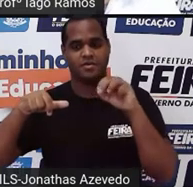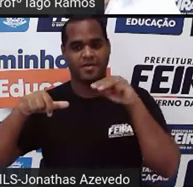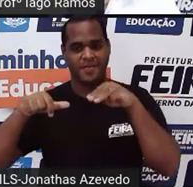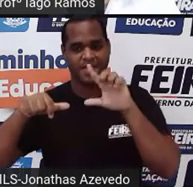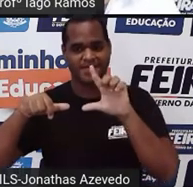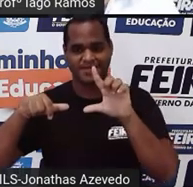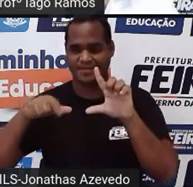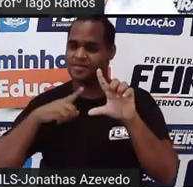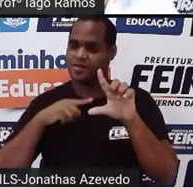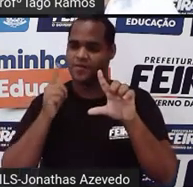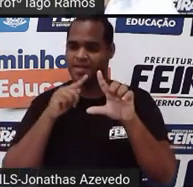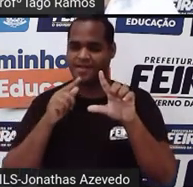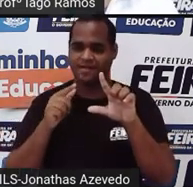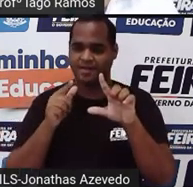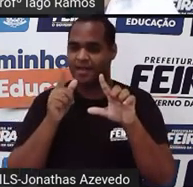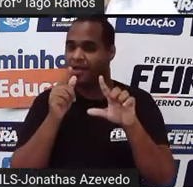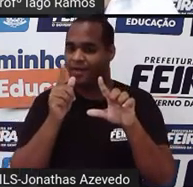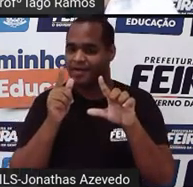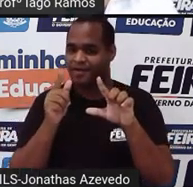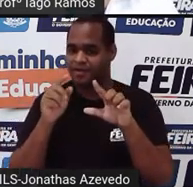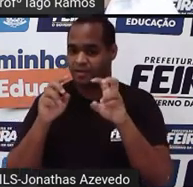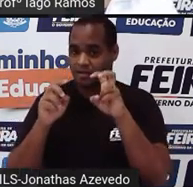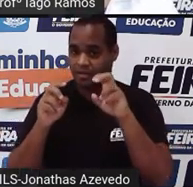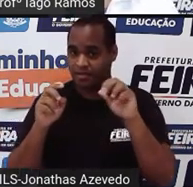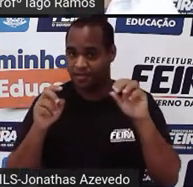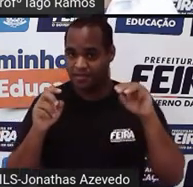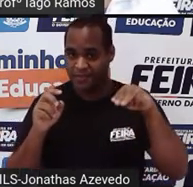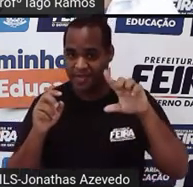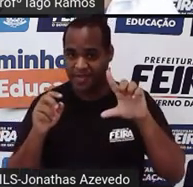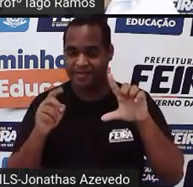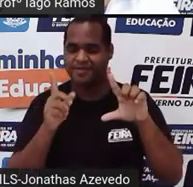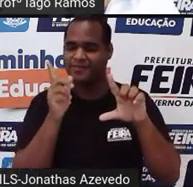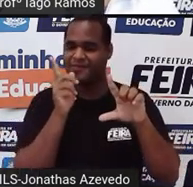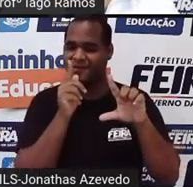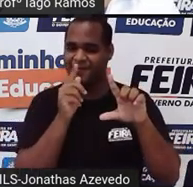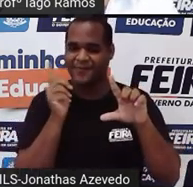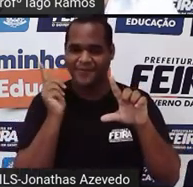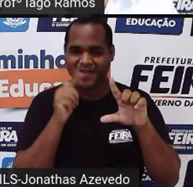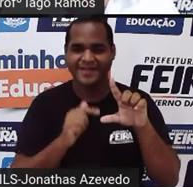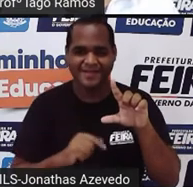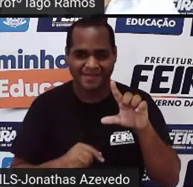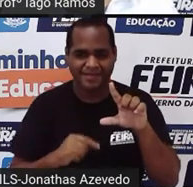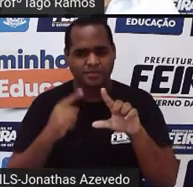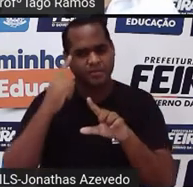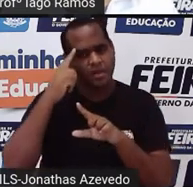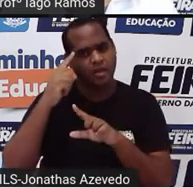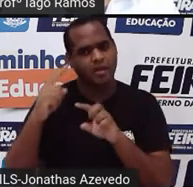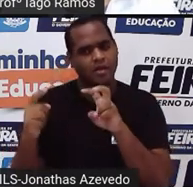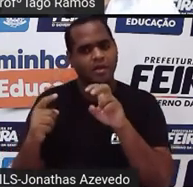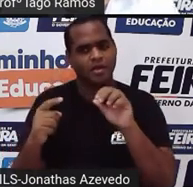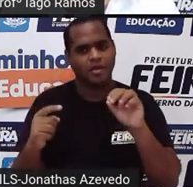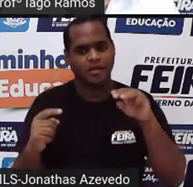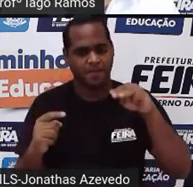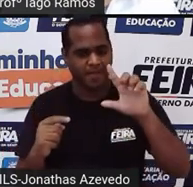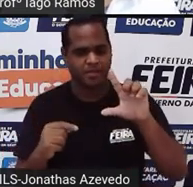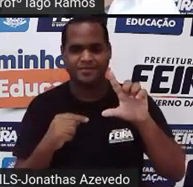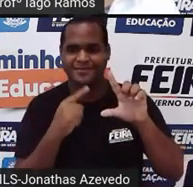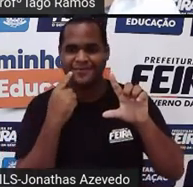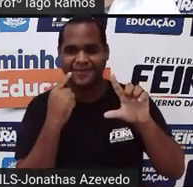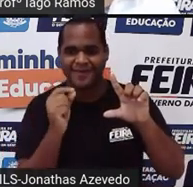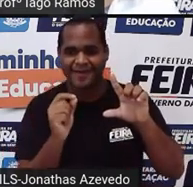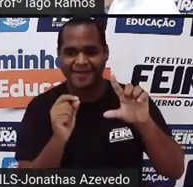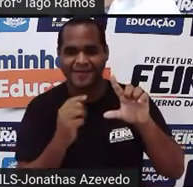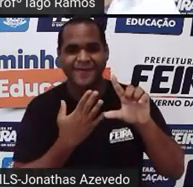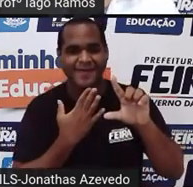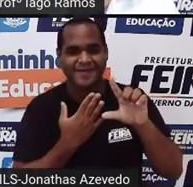500 mililitros de água, 500 ml de água. Então, uma garrafinha de 500 ml, que é essa que a gente,